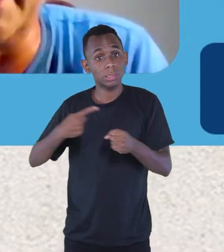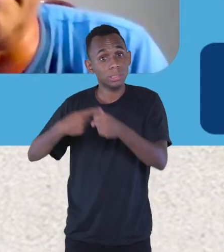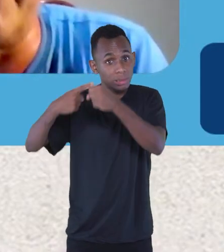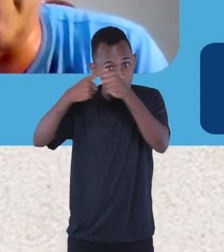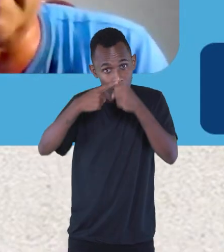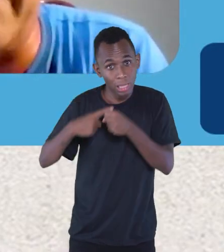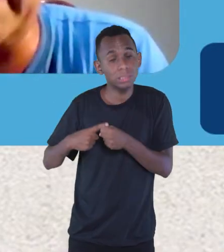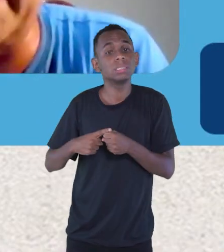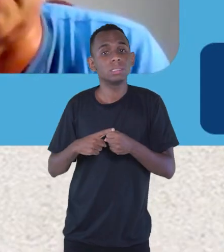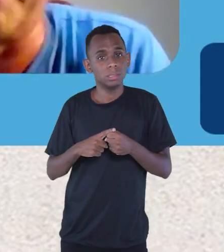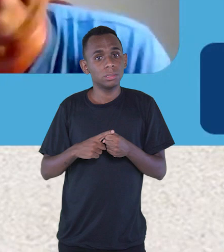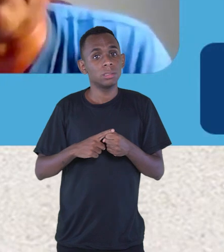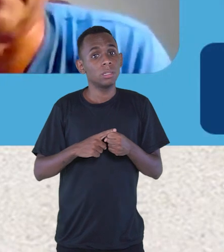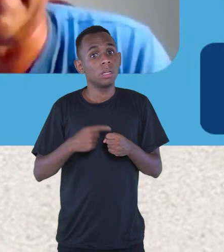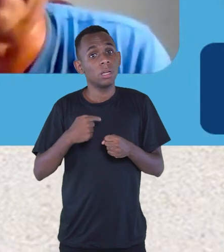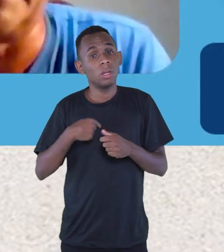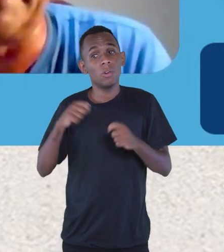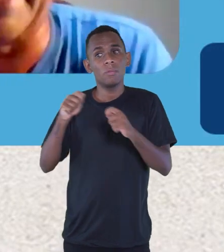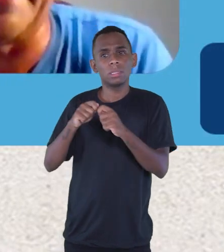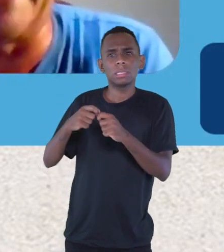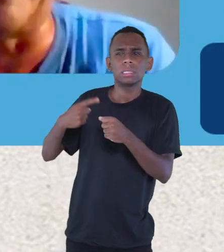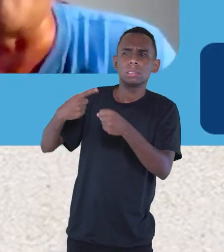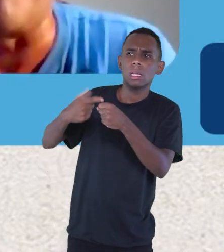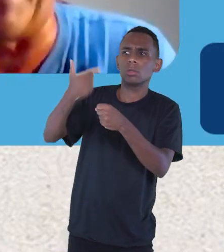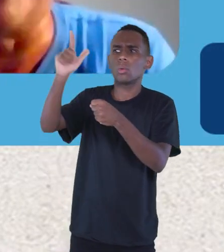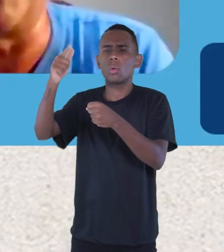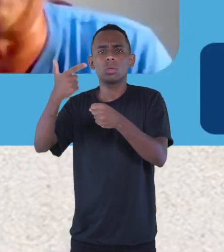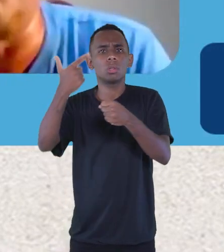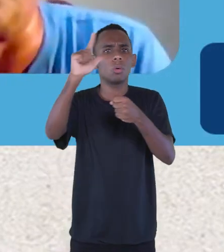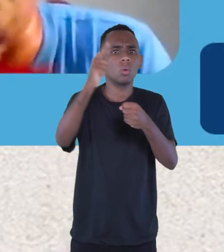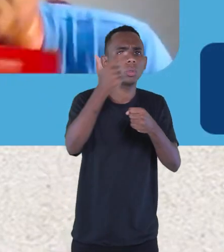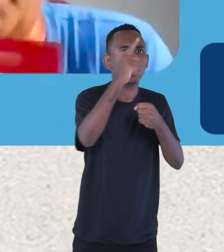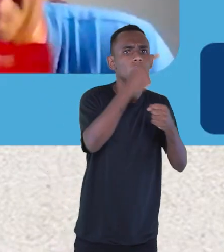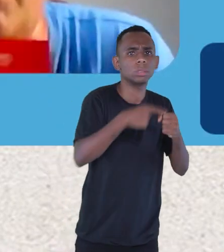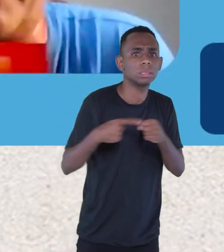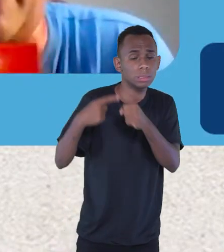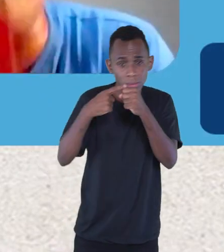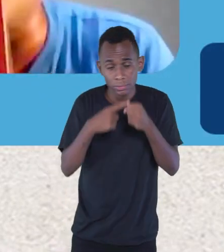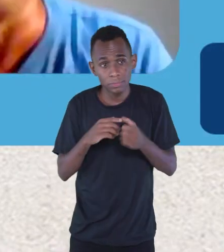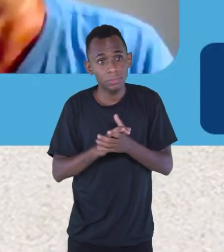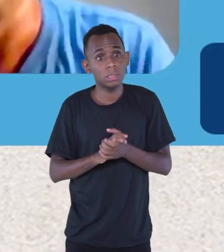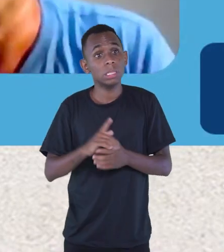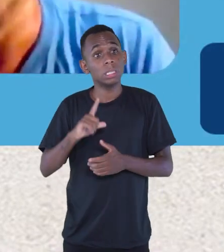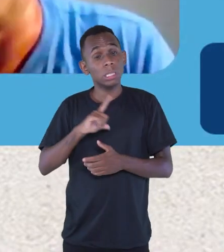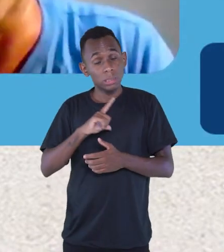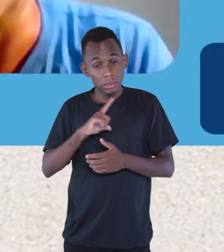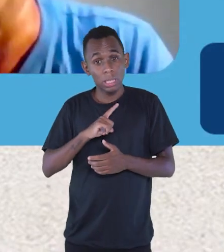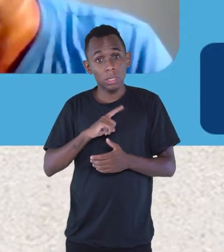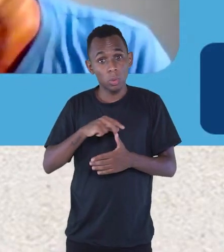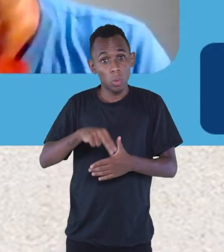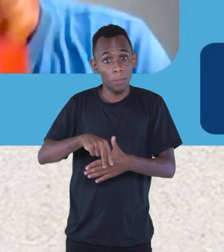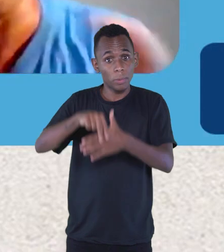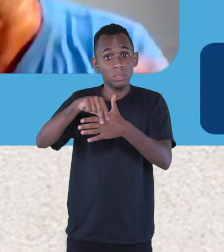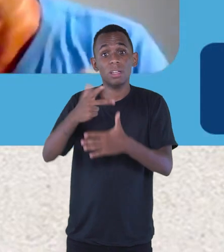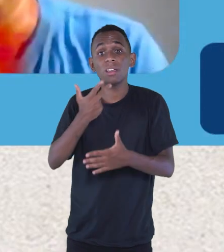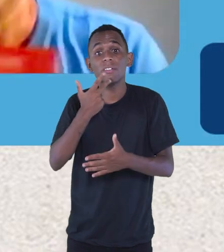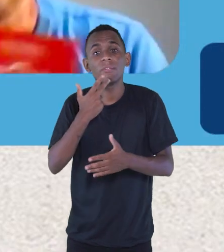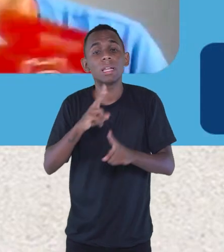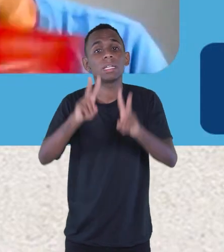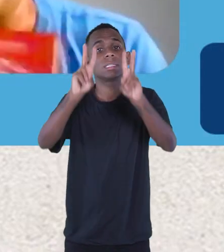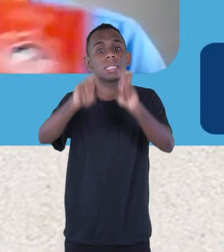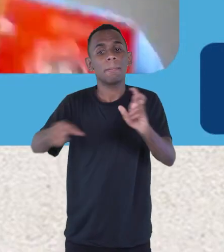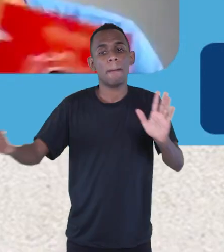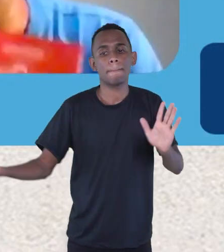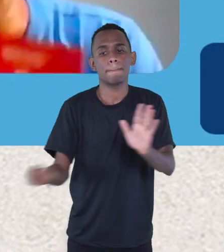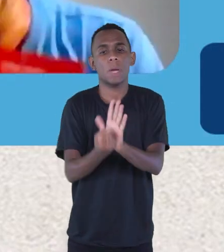clientes, né? Ele fala, você vai fazer isso para tal cidade assim. Ele tem uma parte aqui do cordel que é comum, que fala sobre patrimônio,